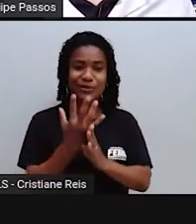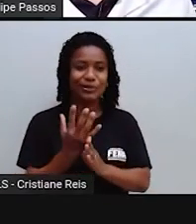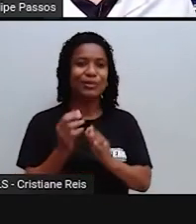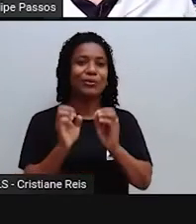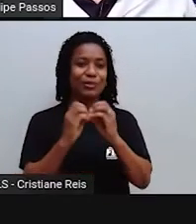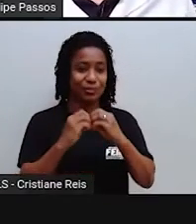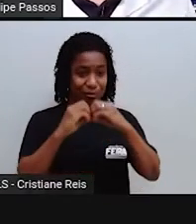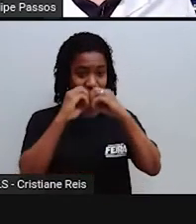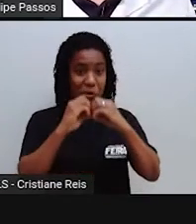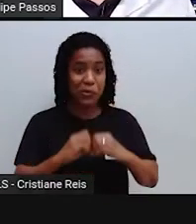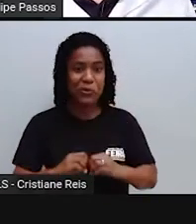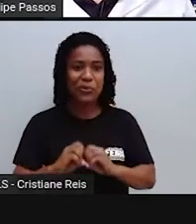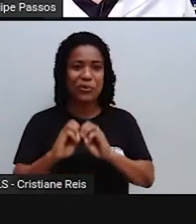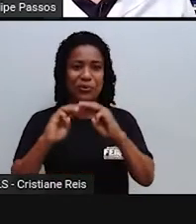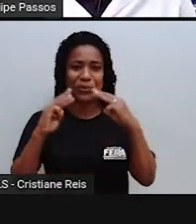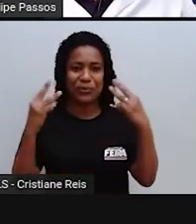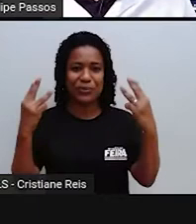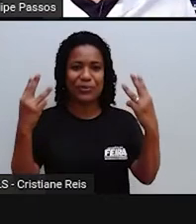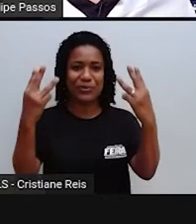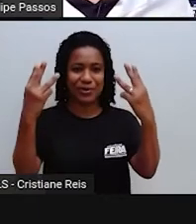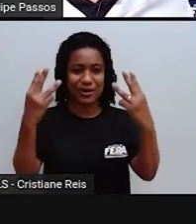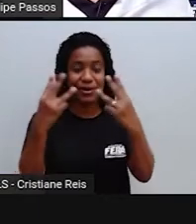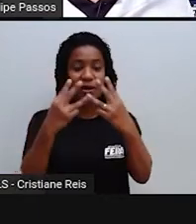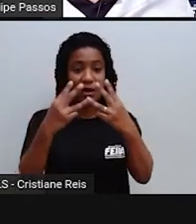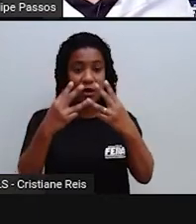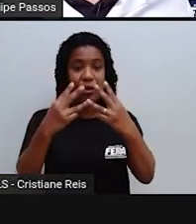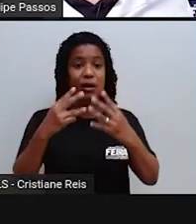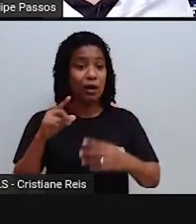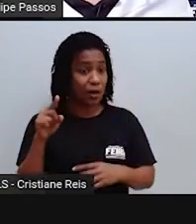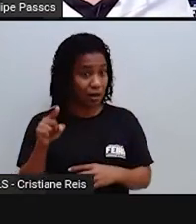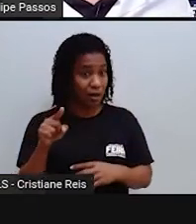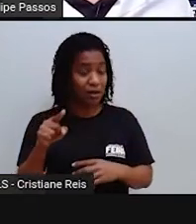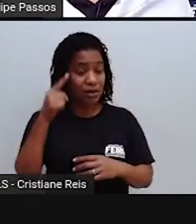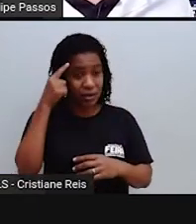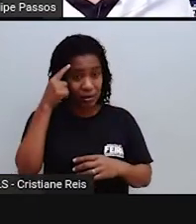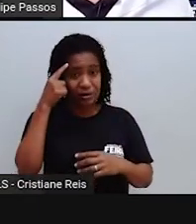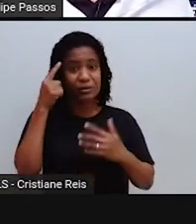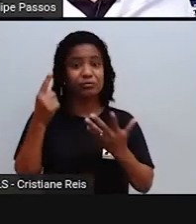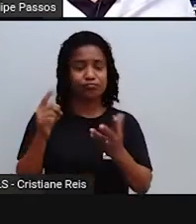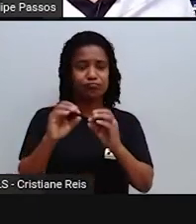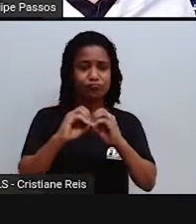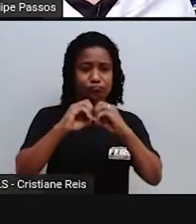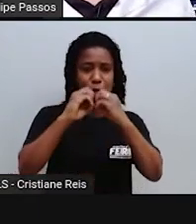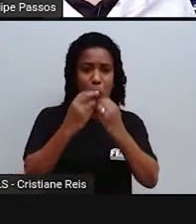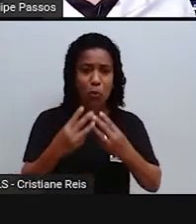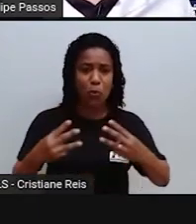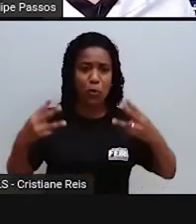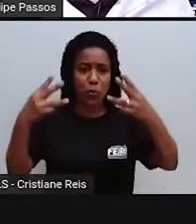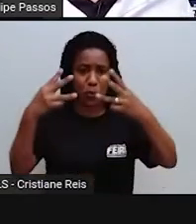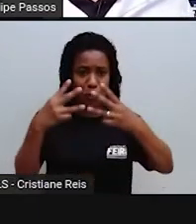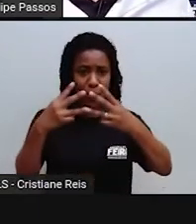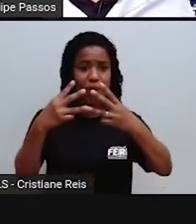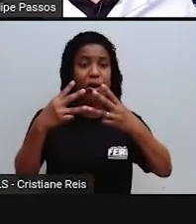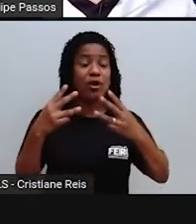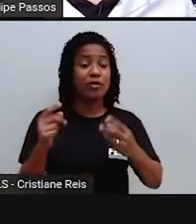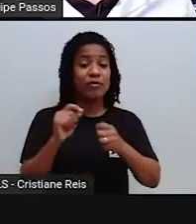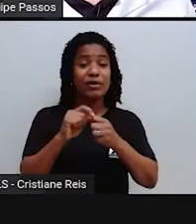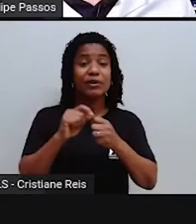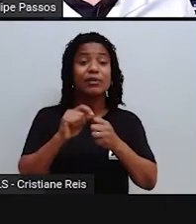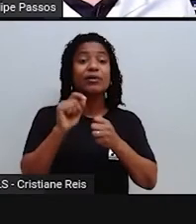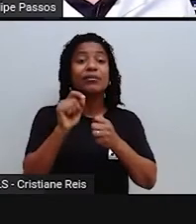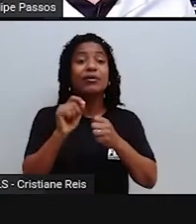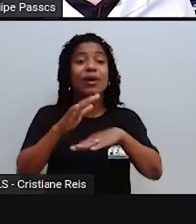que é uma tentativa de fazer o mundo ter paz. Fazer o mundo, fazer os países colaborarem entre si,